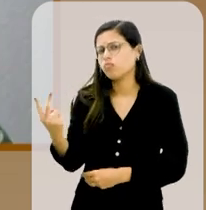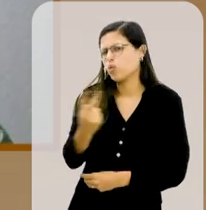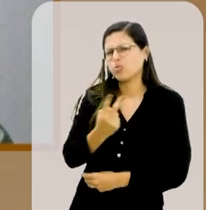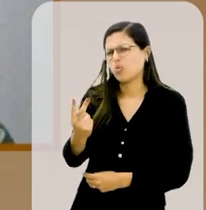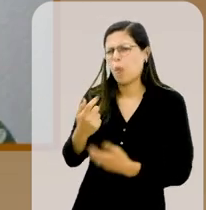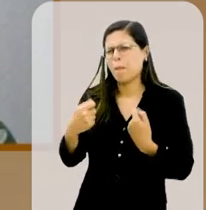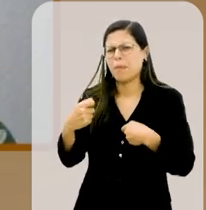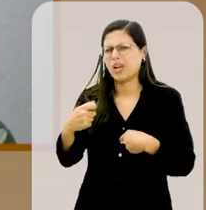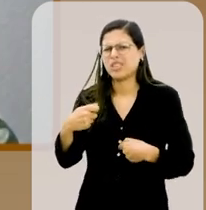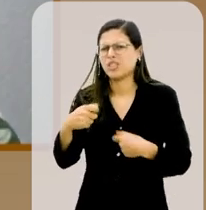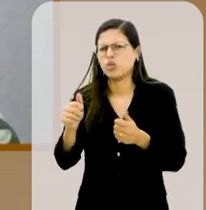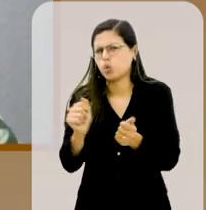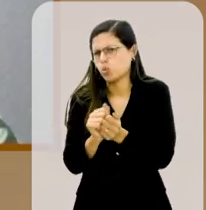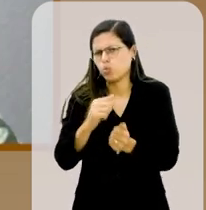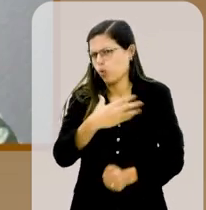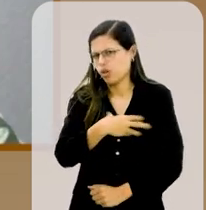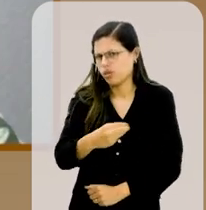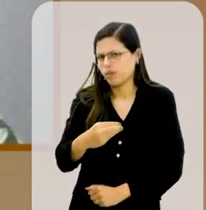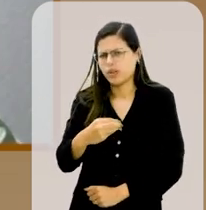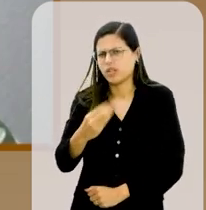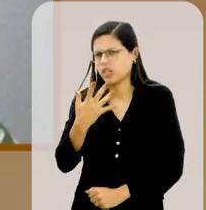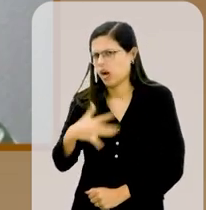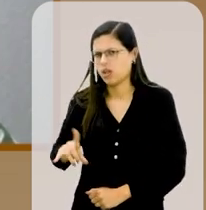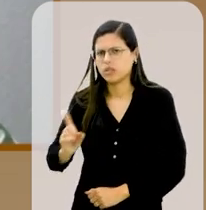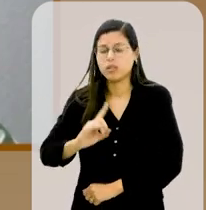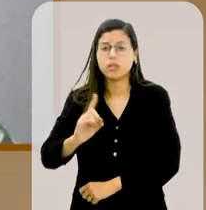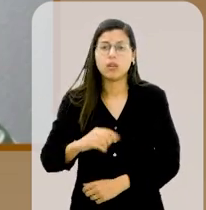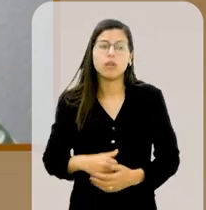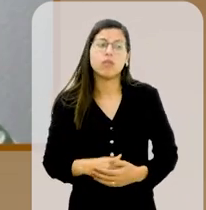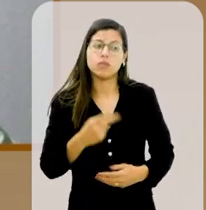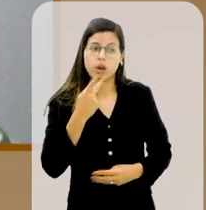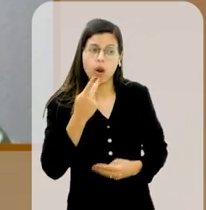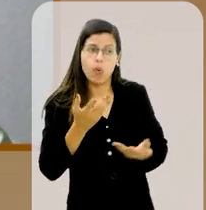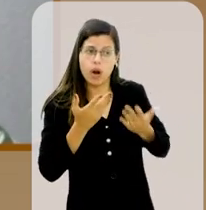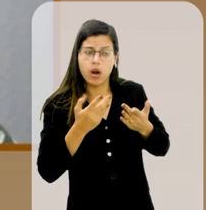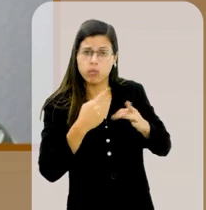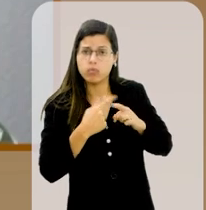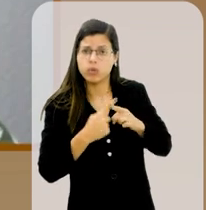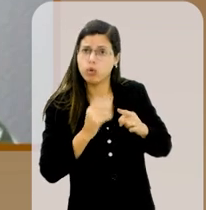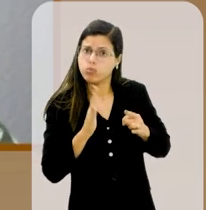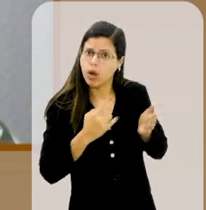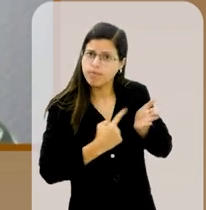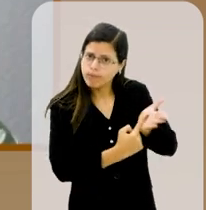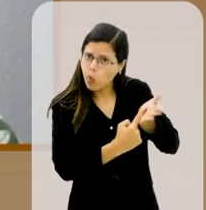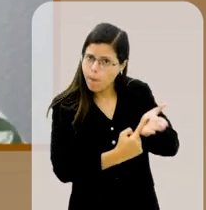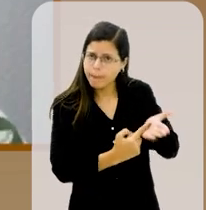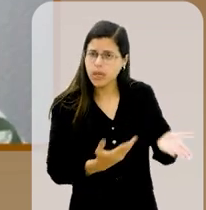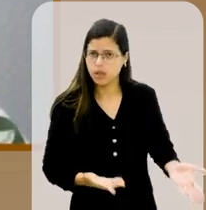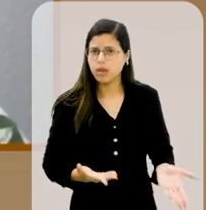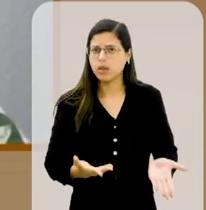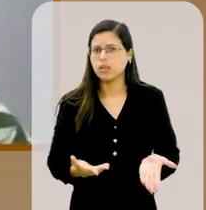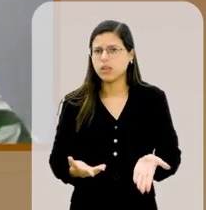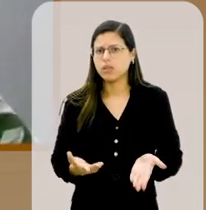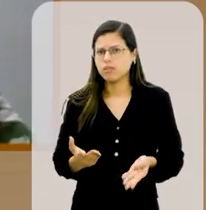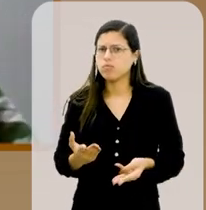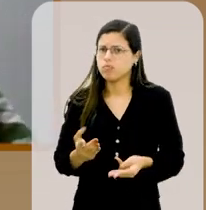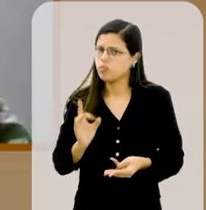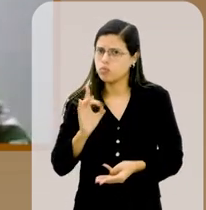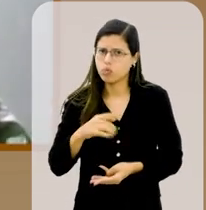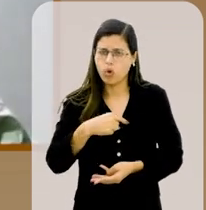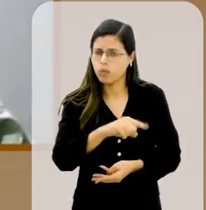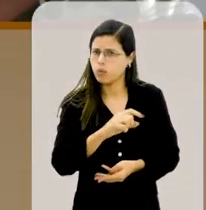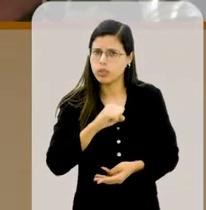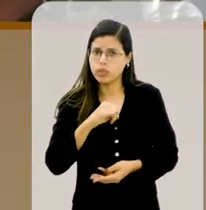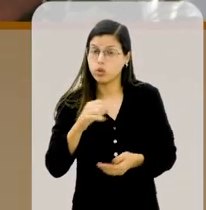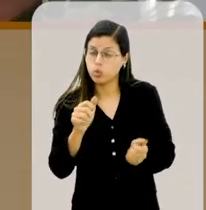não precisa levar as crianças, não. Eu digo, olha, eu quero ir com as crianças porque eu prometi. Vamos, eu só vou se for com as crianças.